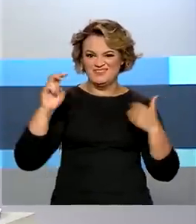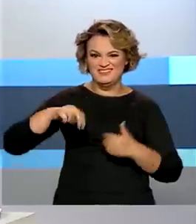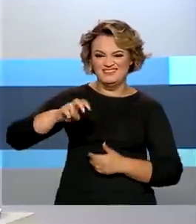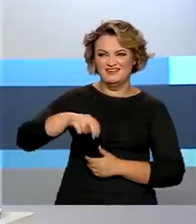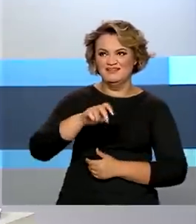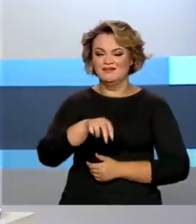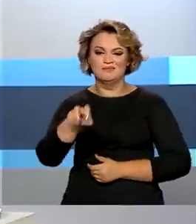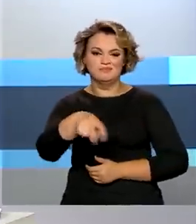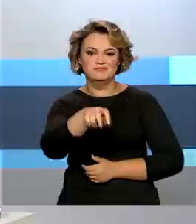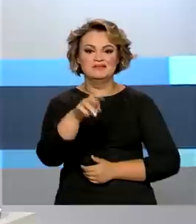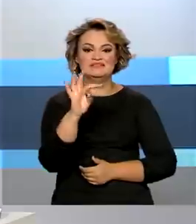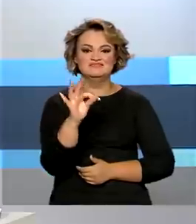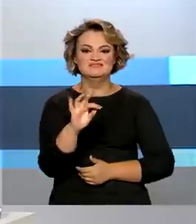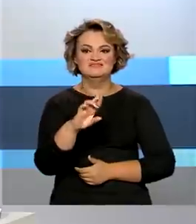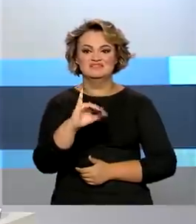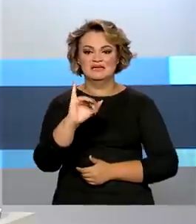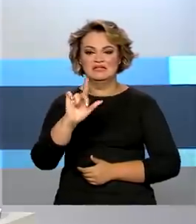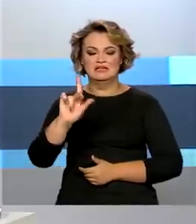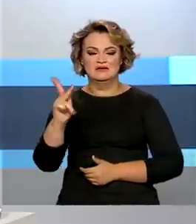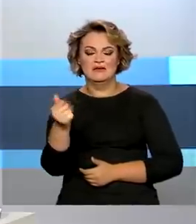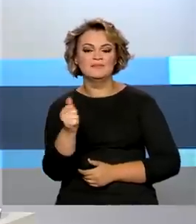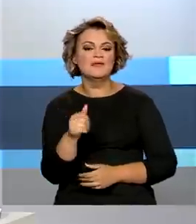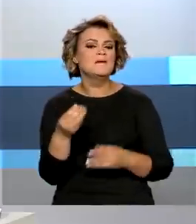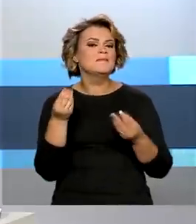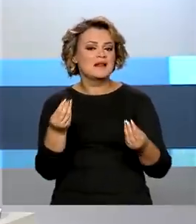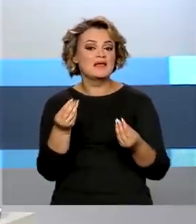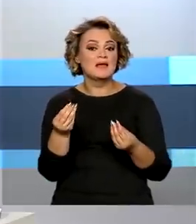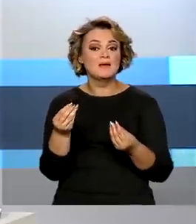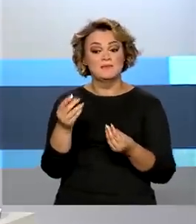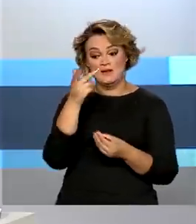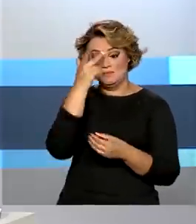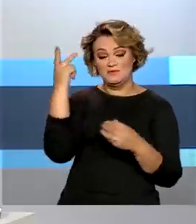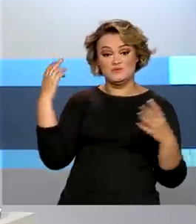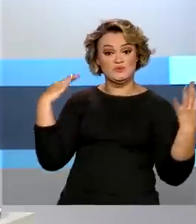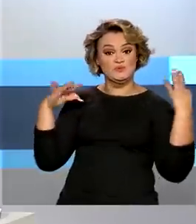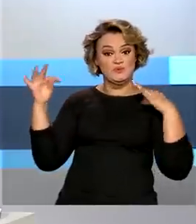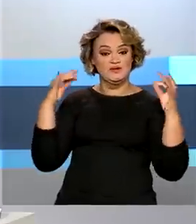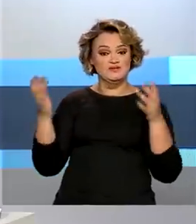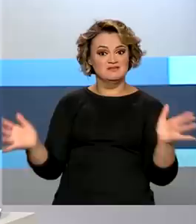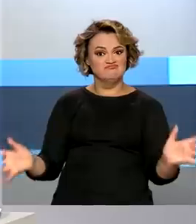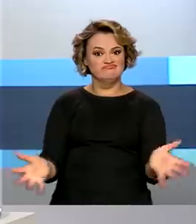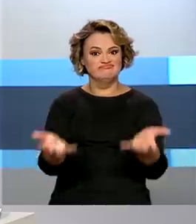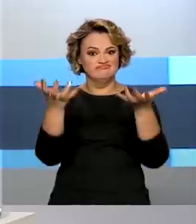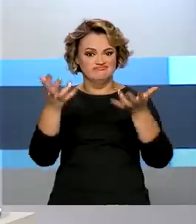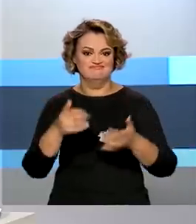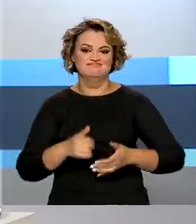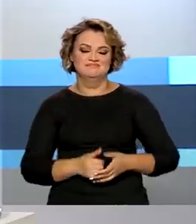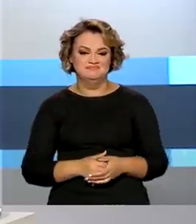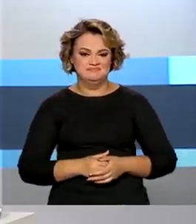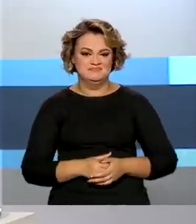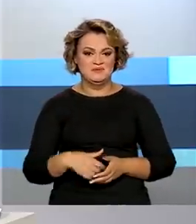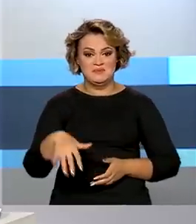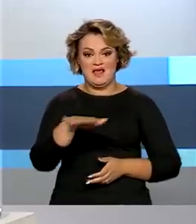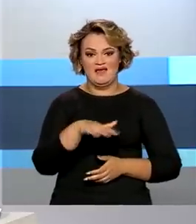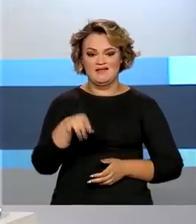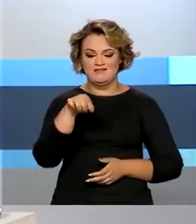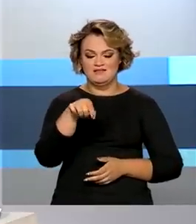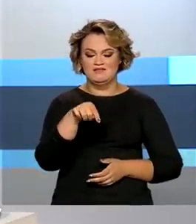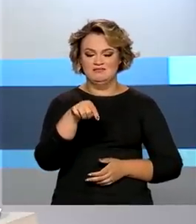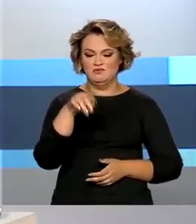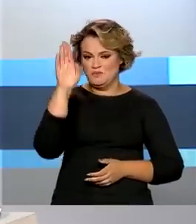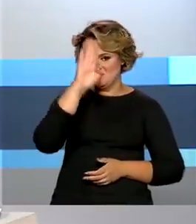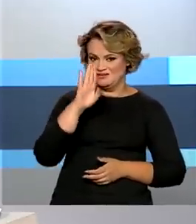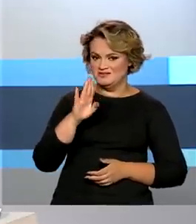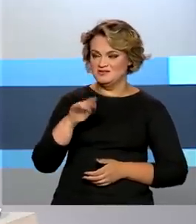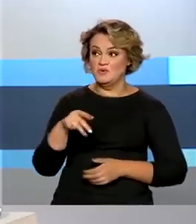a ampliação, as metas são aumentar o público visitante desses espaços e atrair um maior número de turistas do